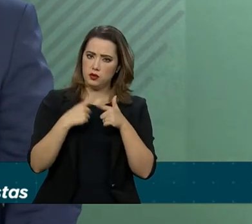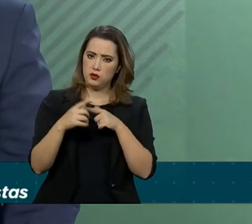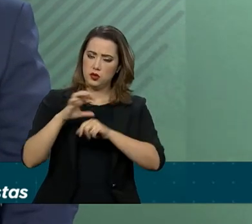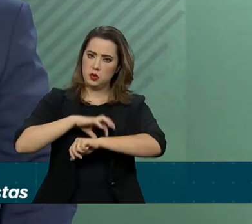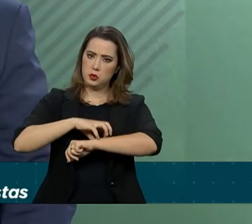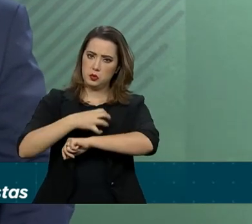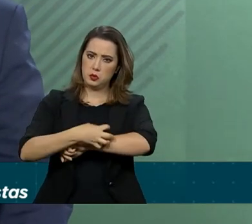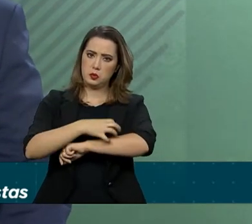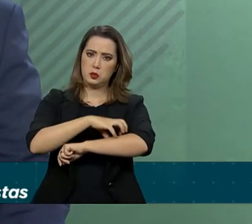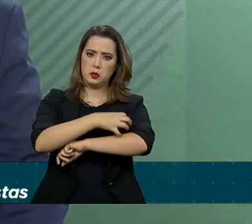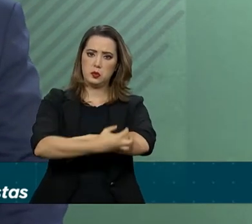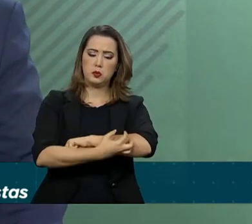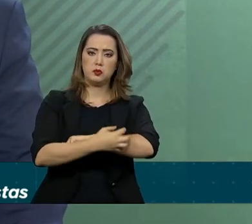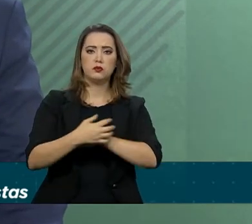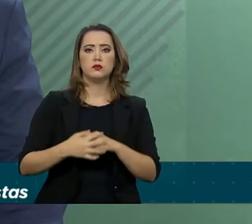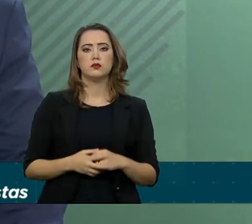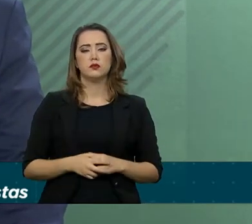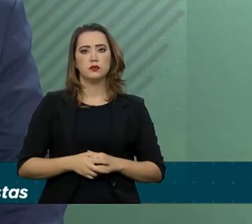ranceníase.